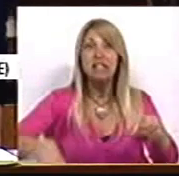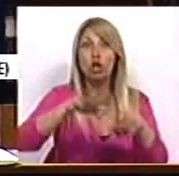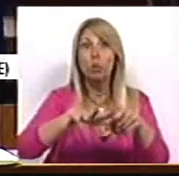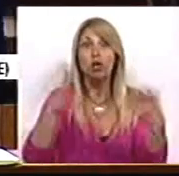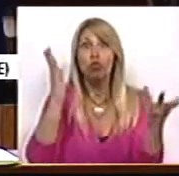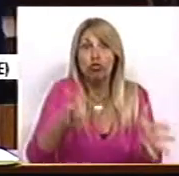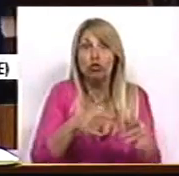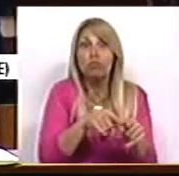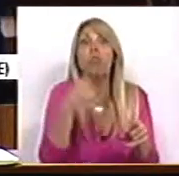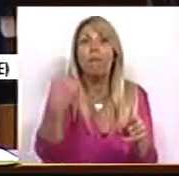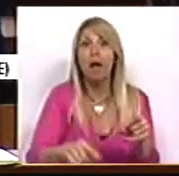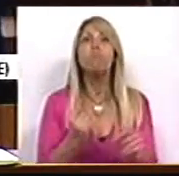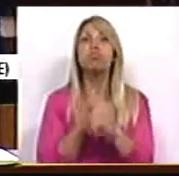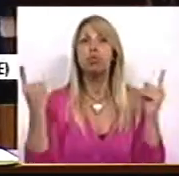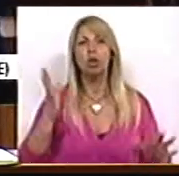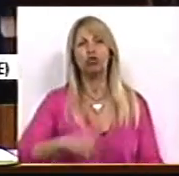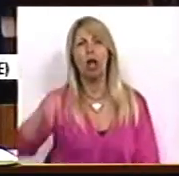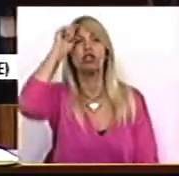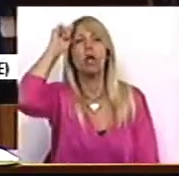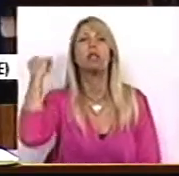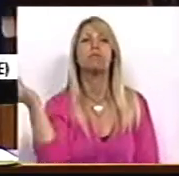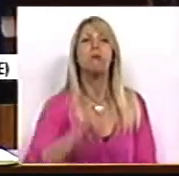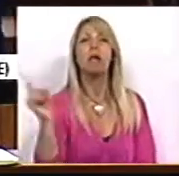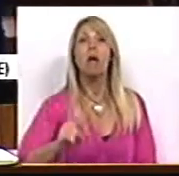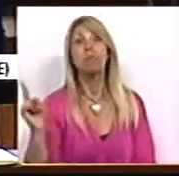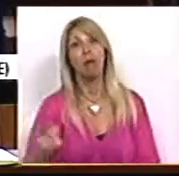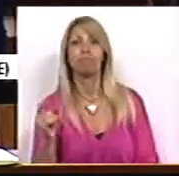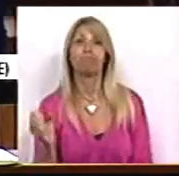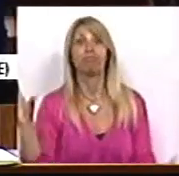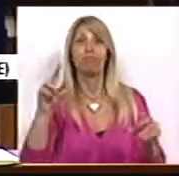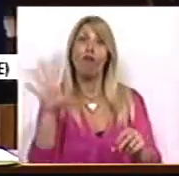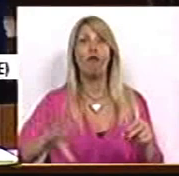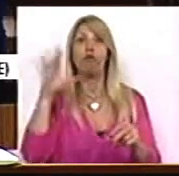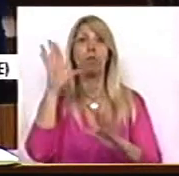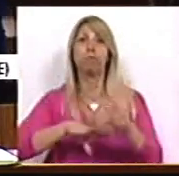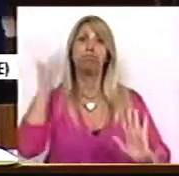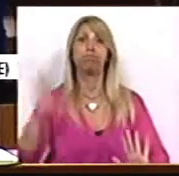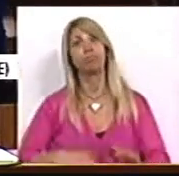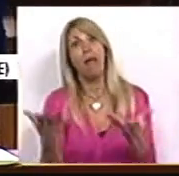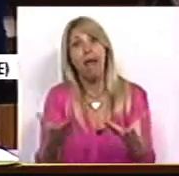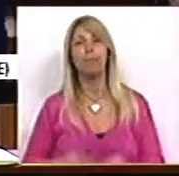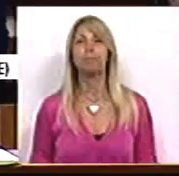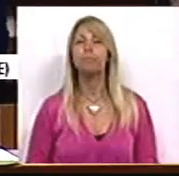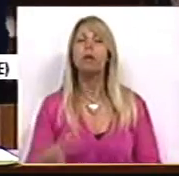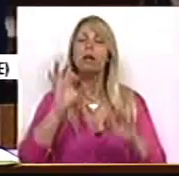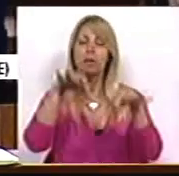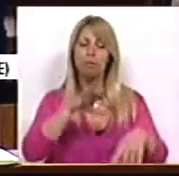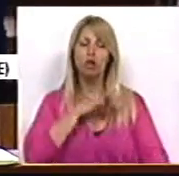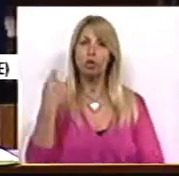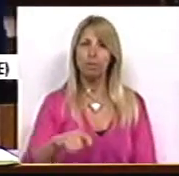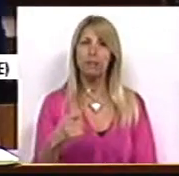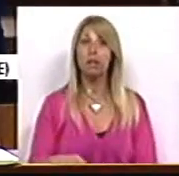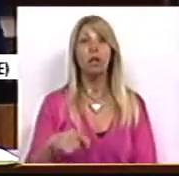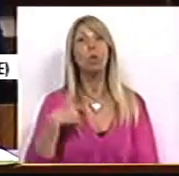estágios que são a nova forma de precariedade. O que nós queremos saber, Sr. Ministro, e termino, Sr. Presidente, o que nós queremos saber, Sr.